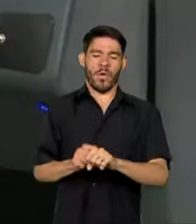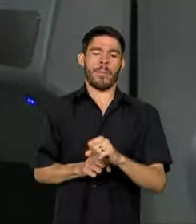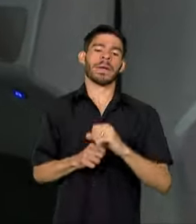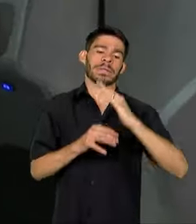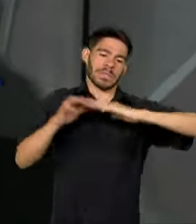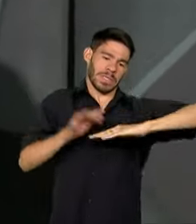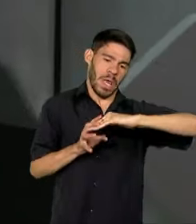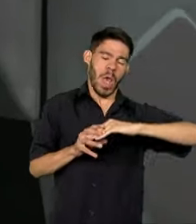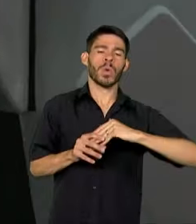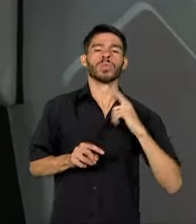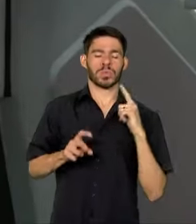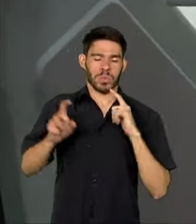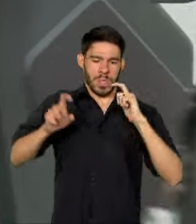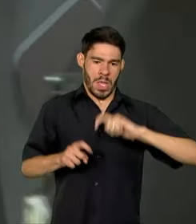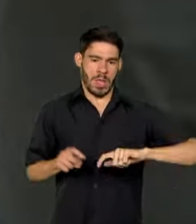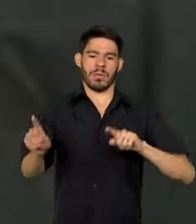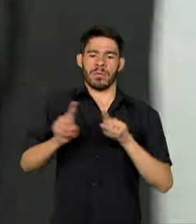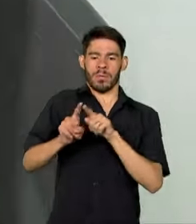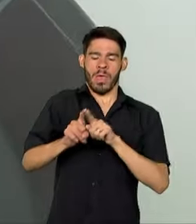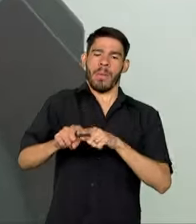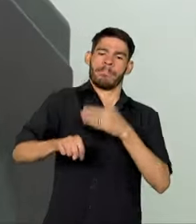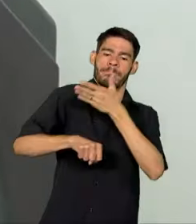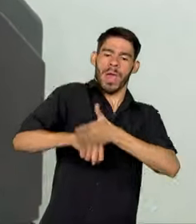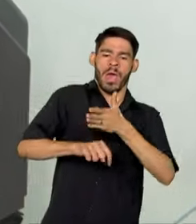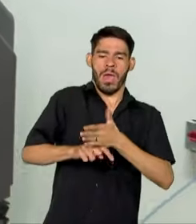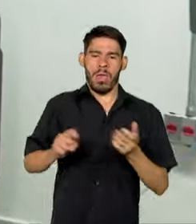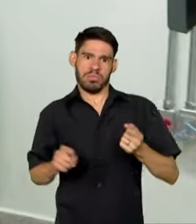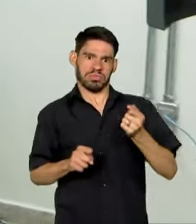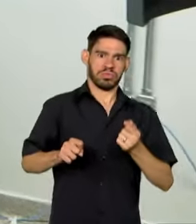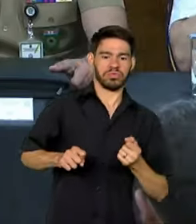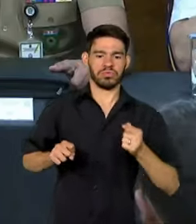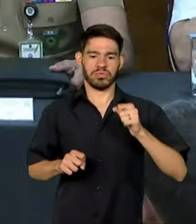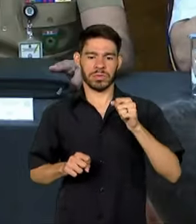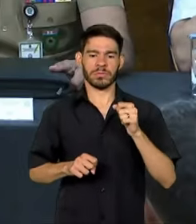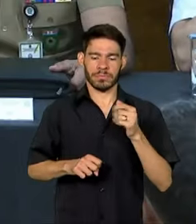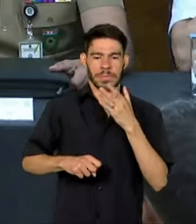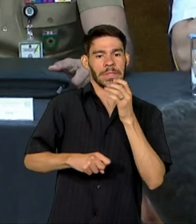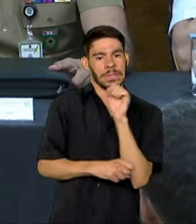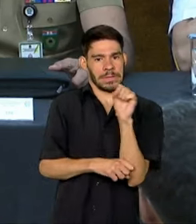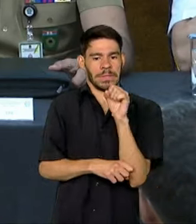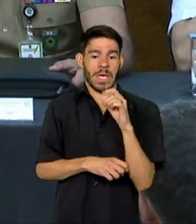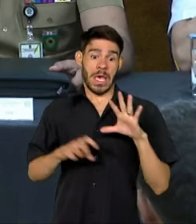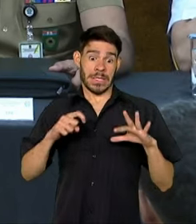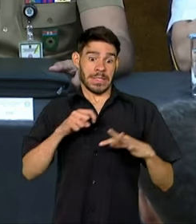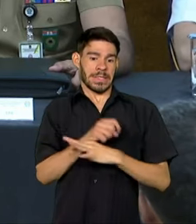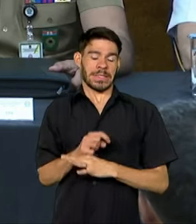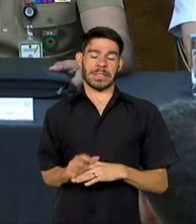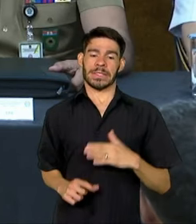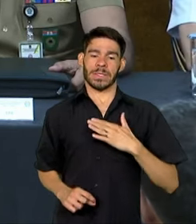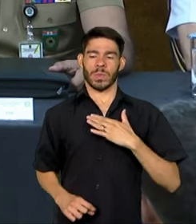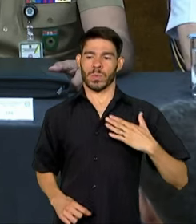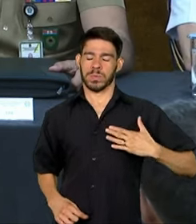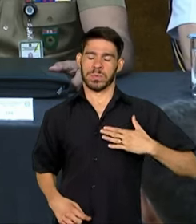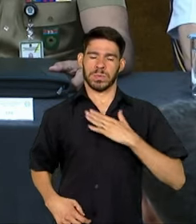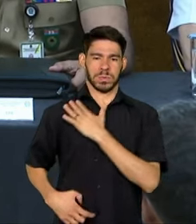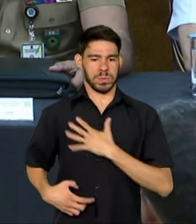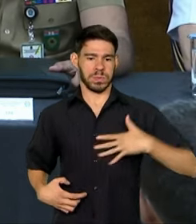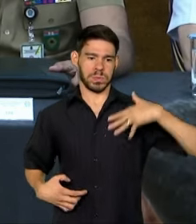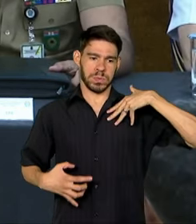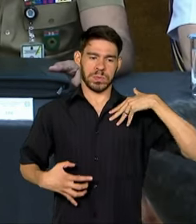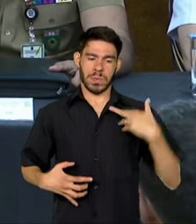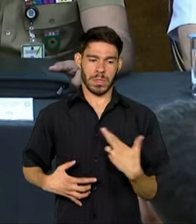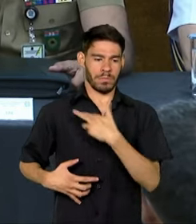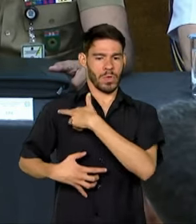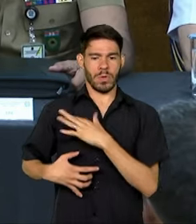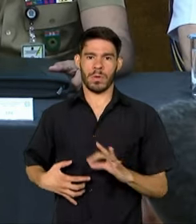agentes, há espaço até para treinar manobras de direção. A segurança da primeira-dama ficou sob responsabilidade da